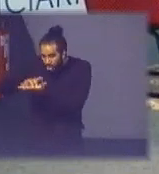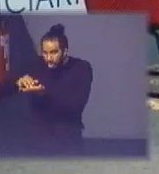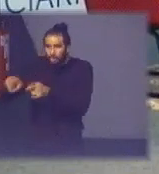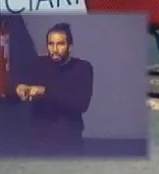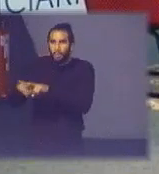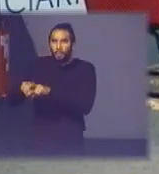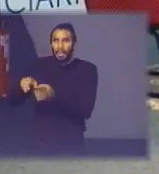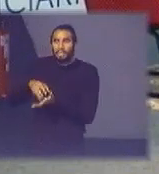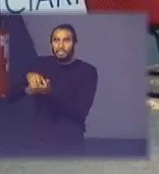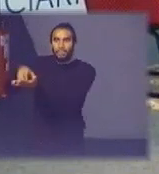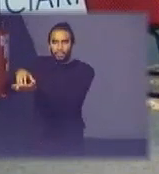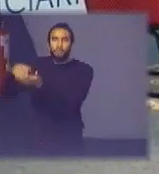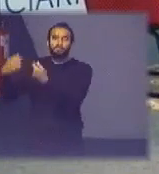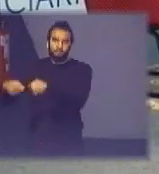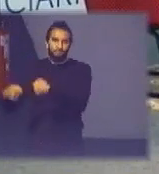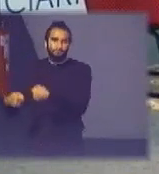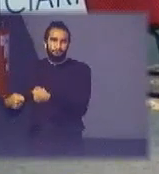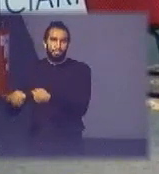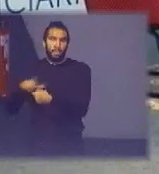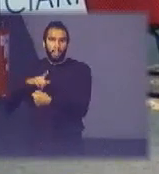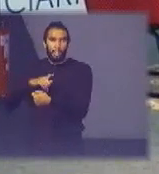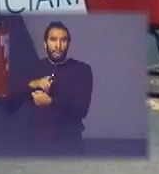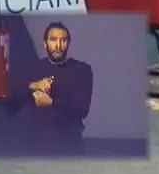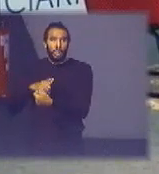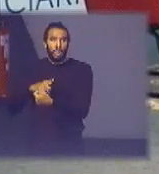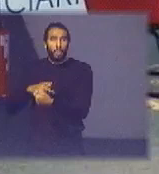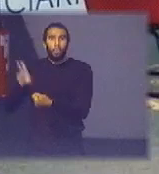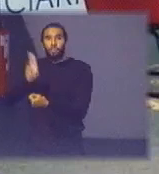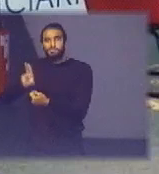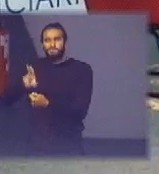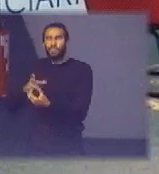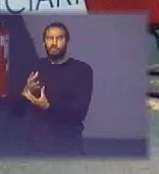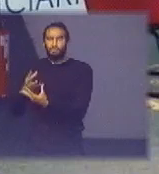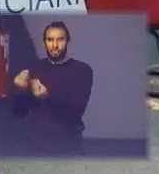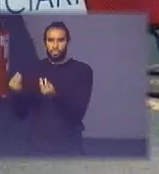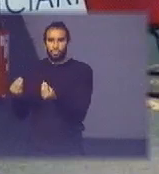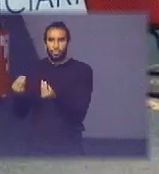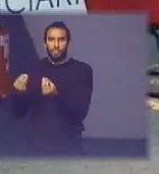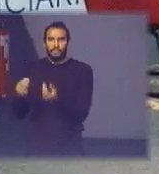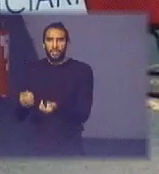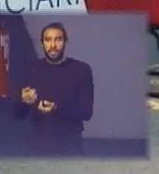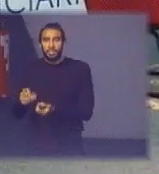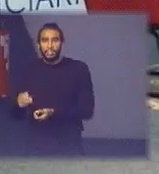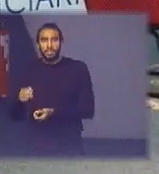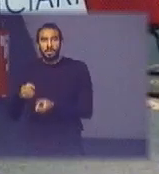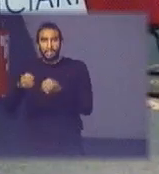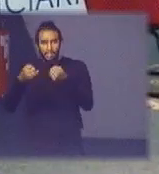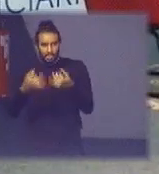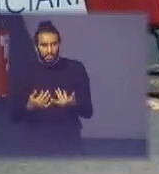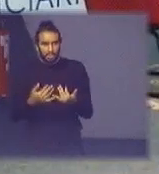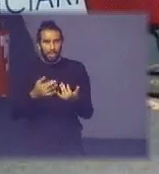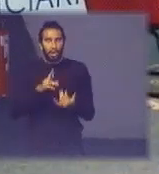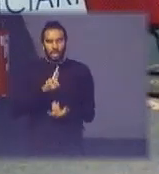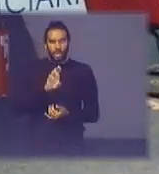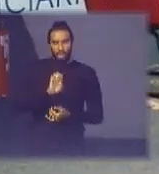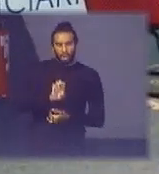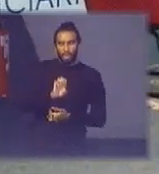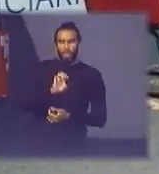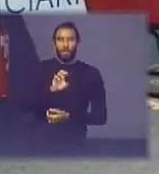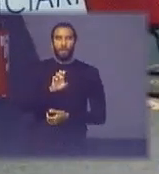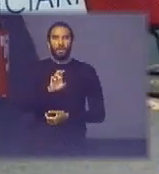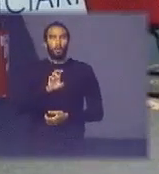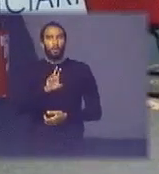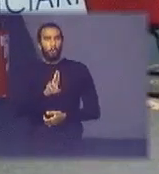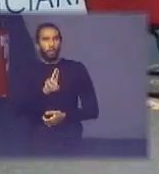transporte isso demanda consumo também e quando a gente fala reuso a gente mitiga exploração mitiga consumo mitiga